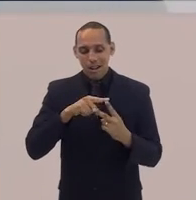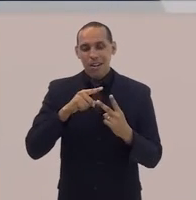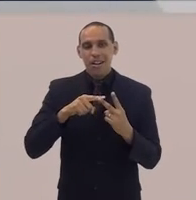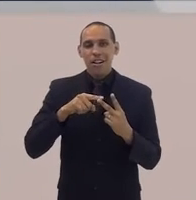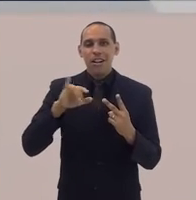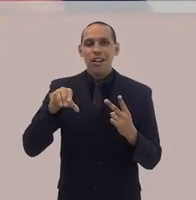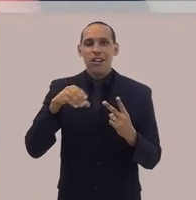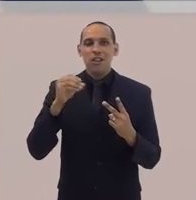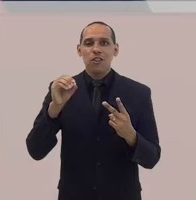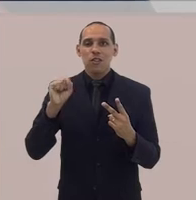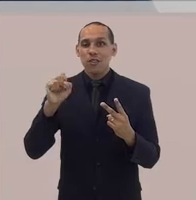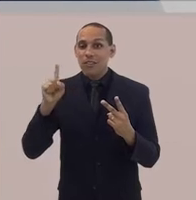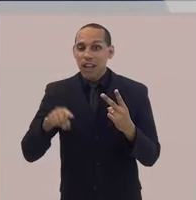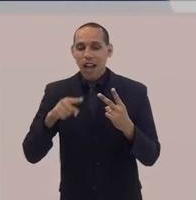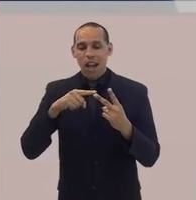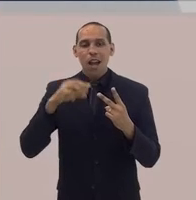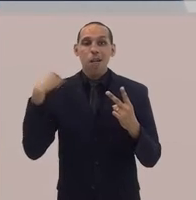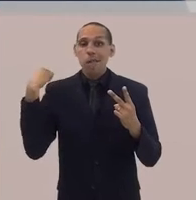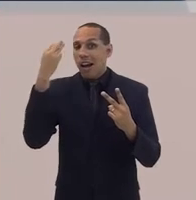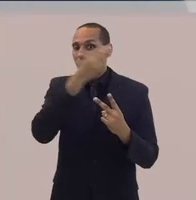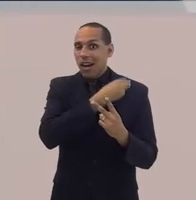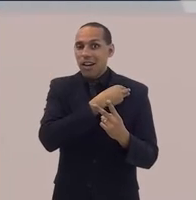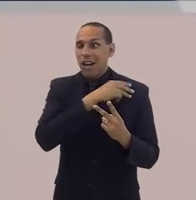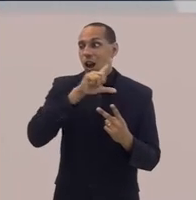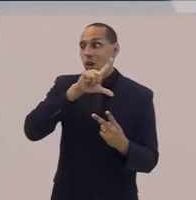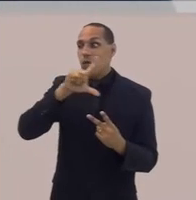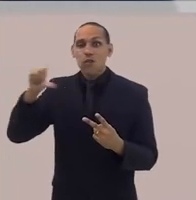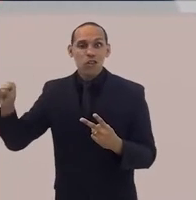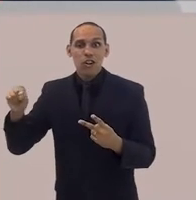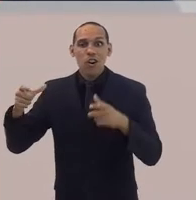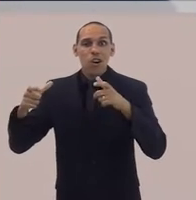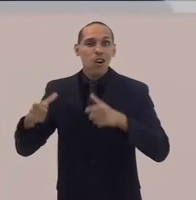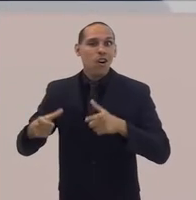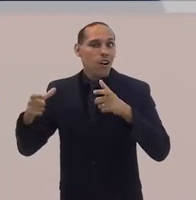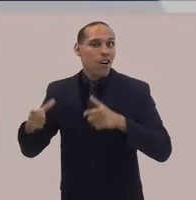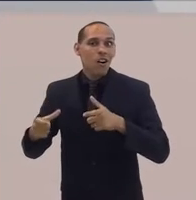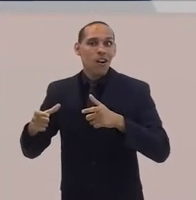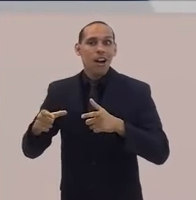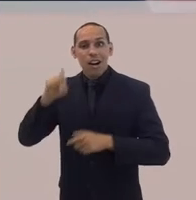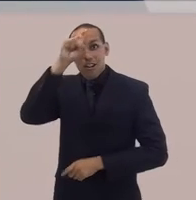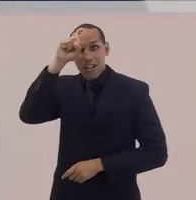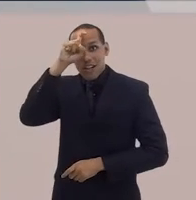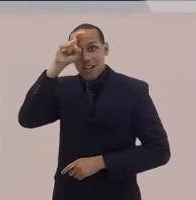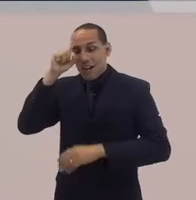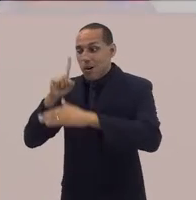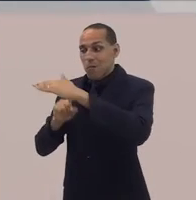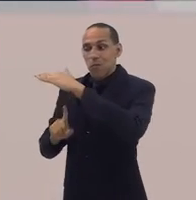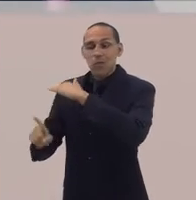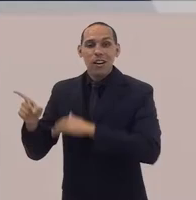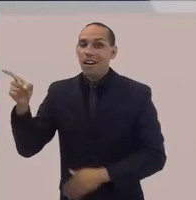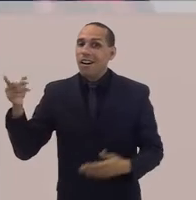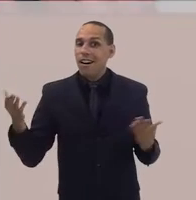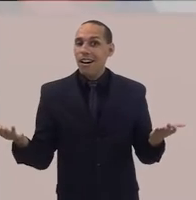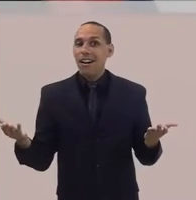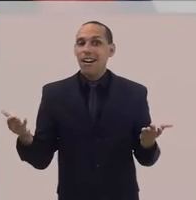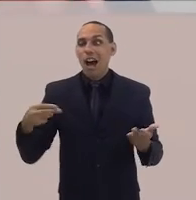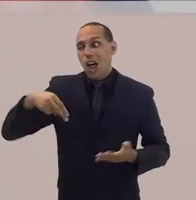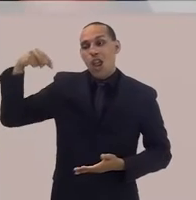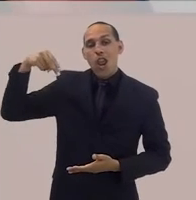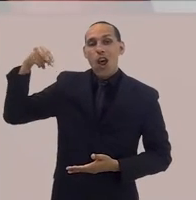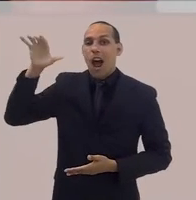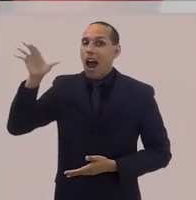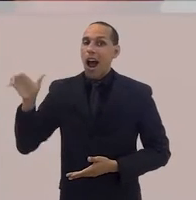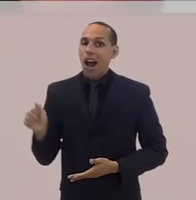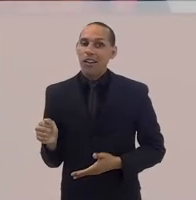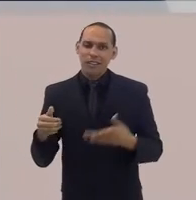para o Egito. Jesus foi um refugiado no norte da África. Então, mais do que uma discussão de cor da